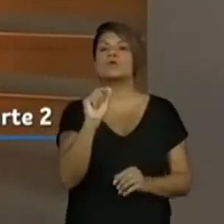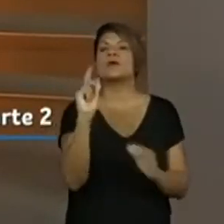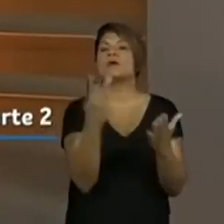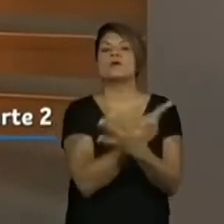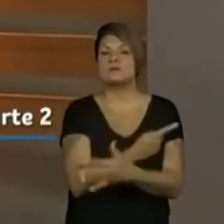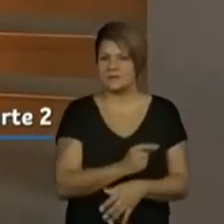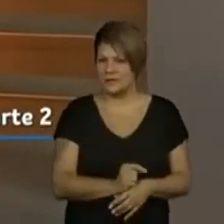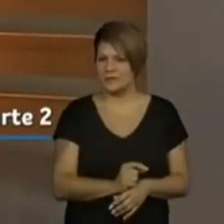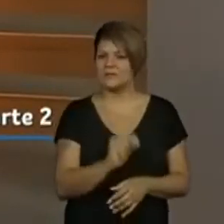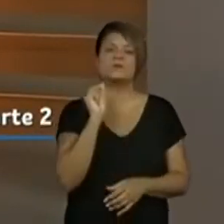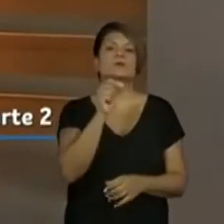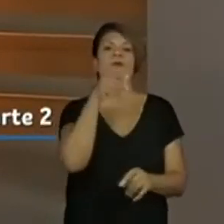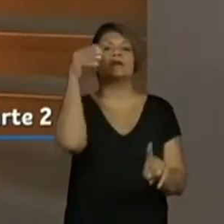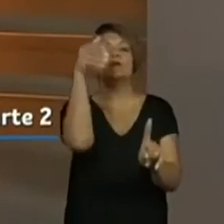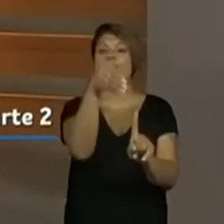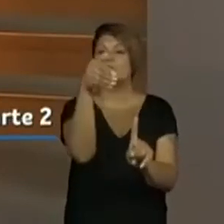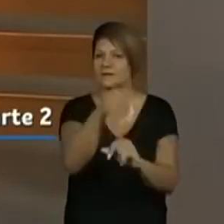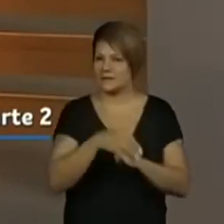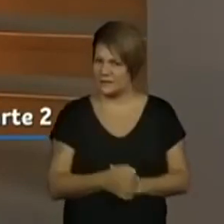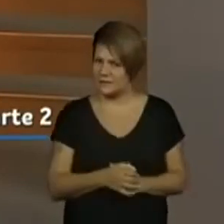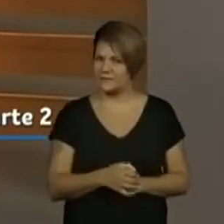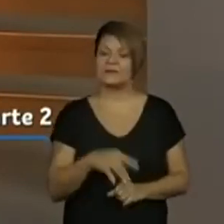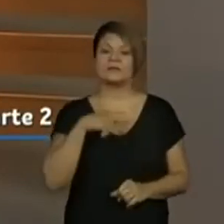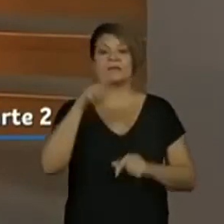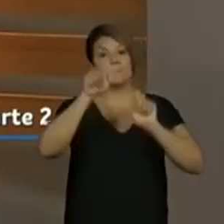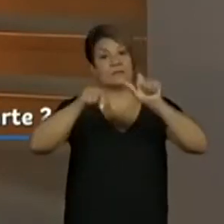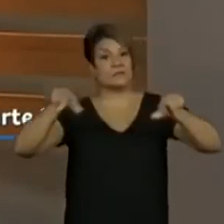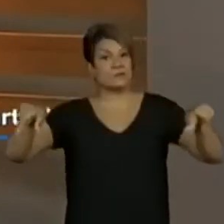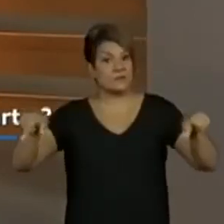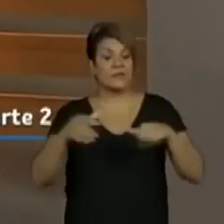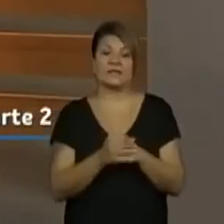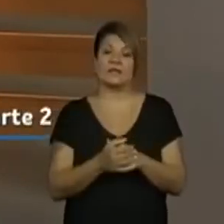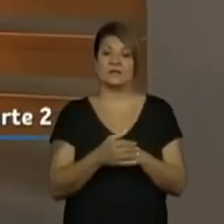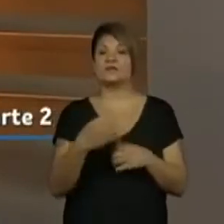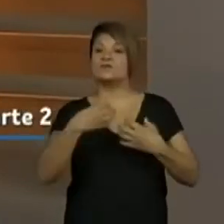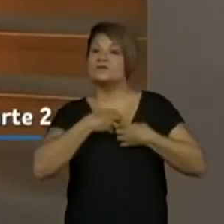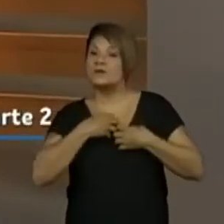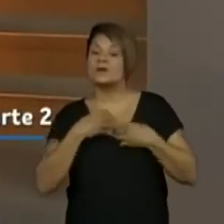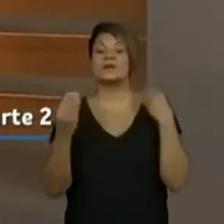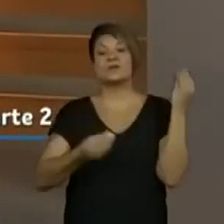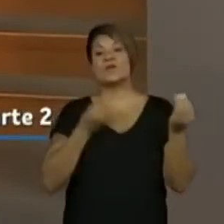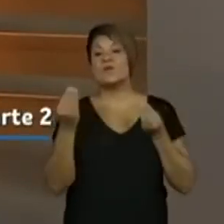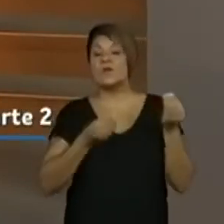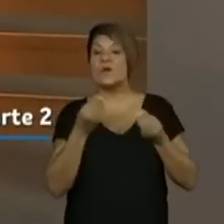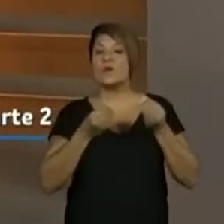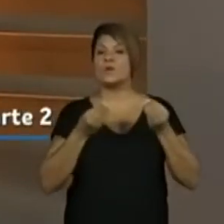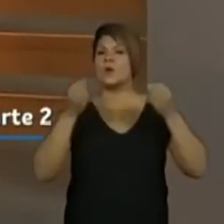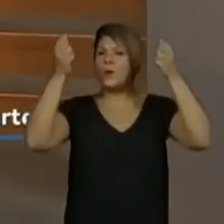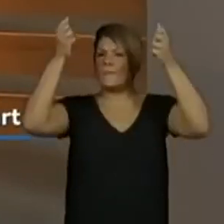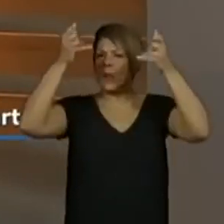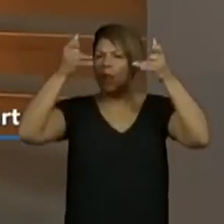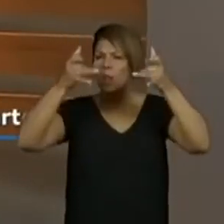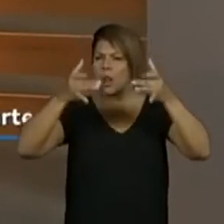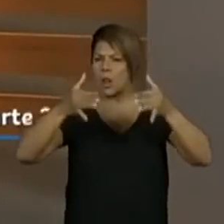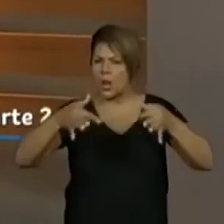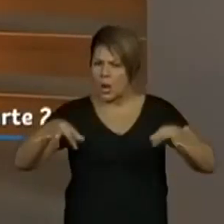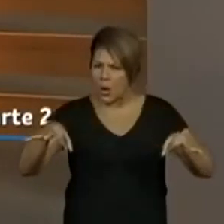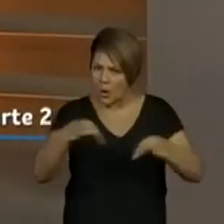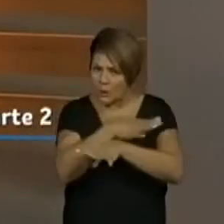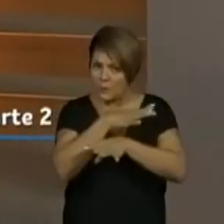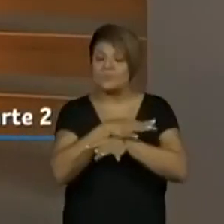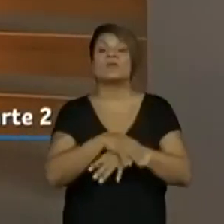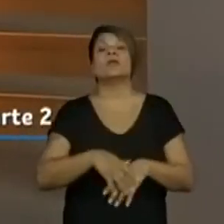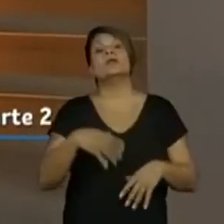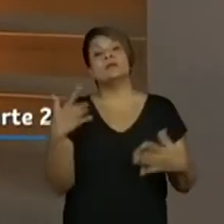tem de referência, personagens, a forma, como é ela vai fechar. Tudo isso é o que a gente fala dos